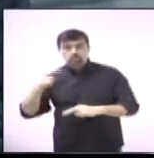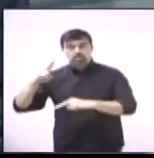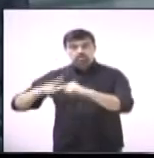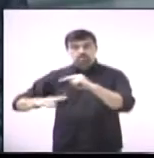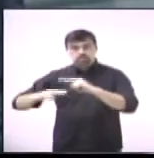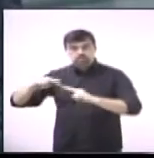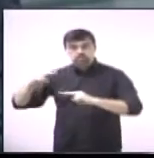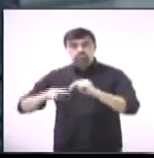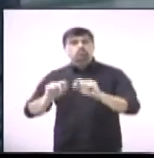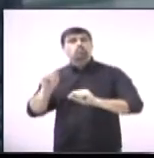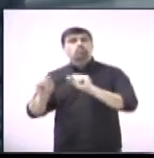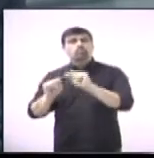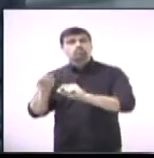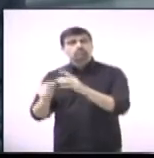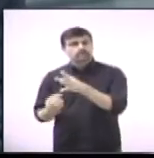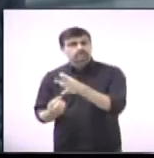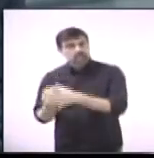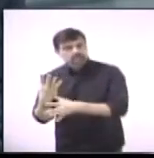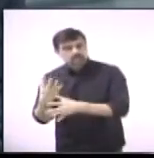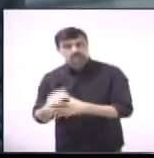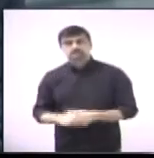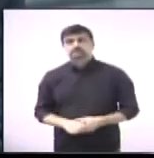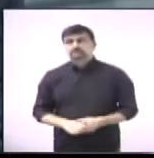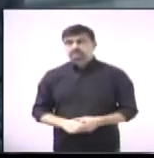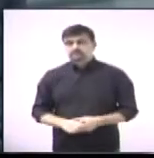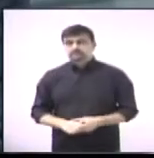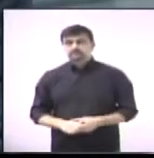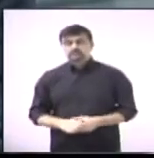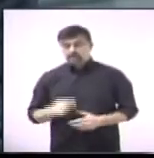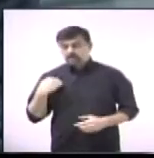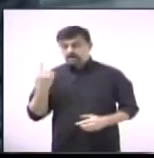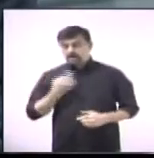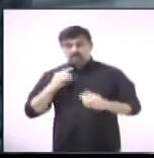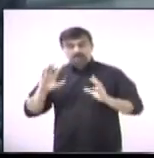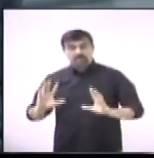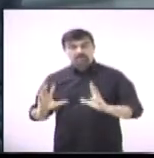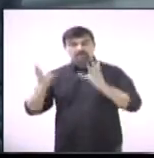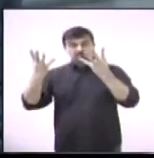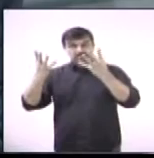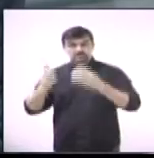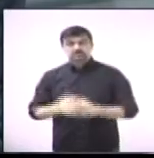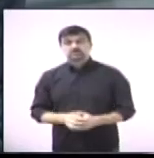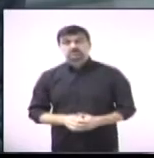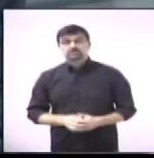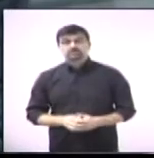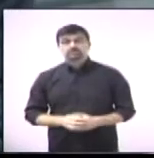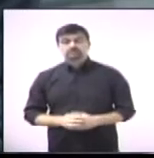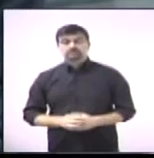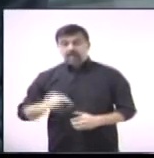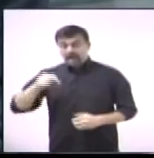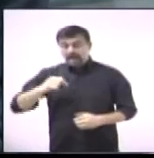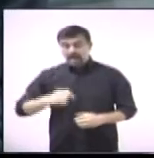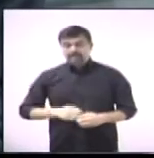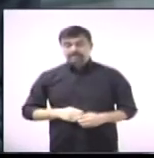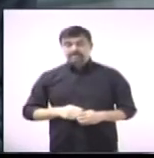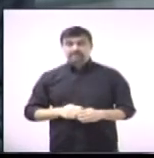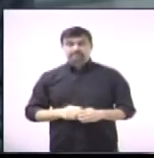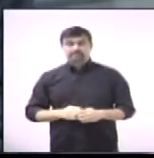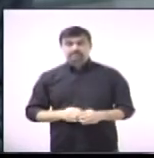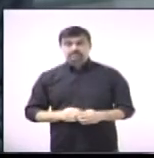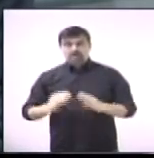No dia 12 de junho, queria ressaltar que nós comemoramos não só a padroeira da cidade,